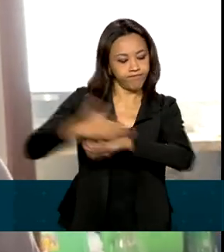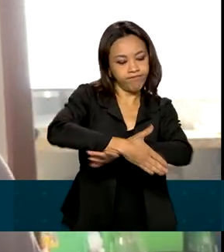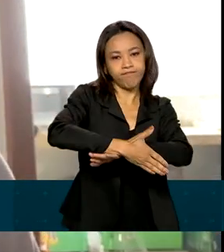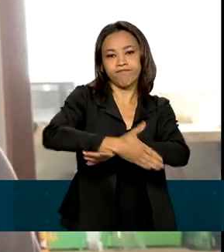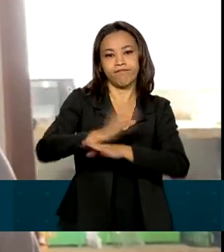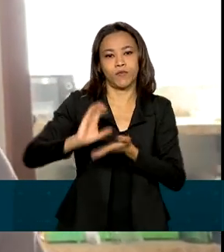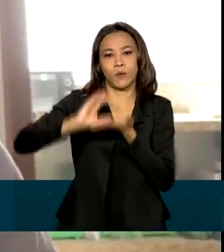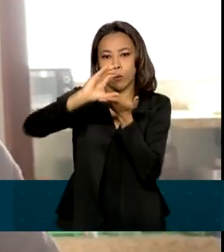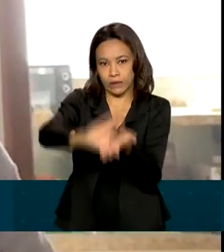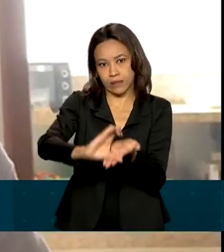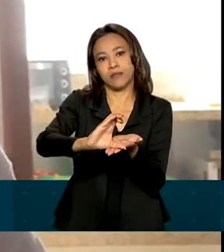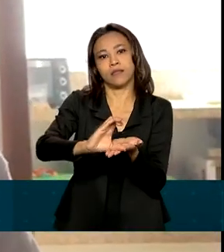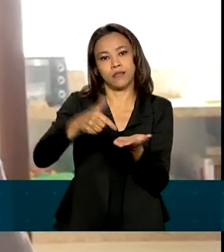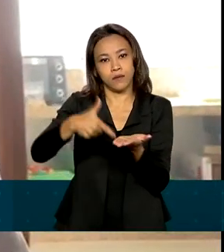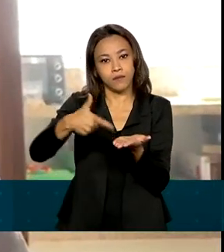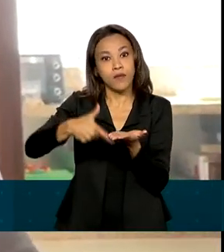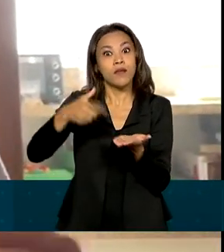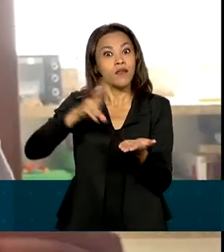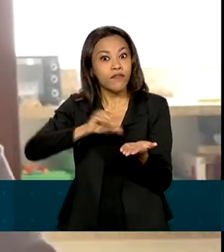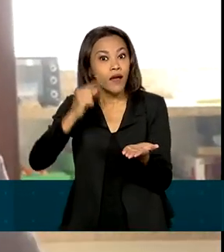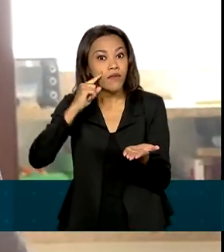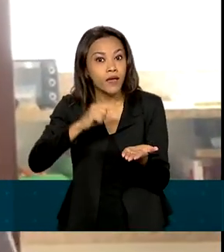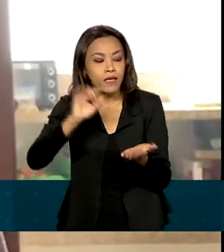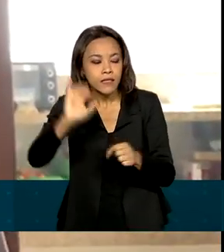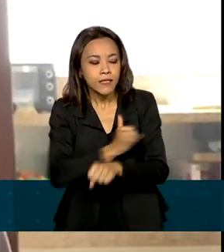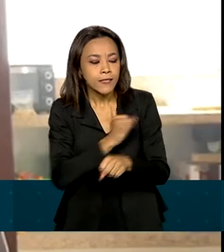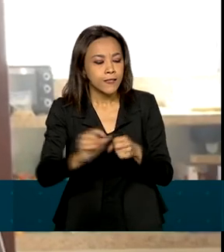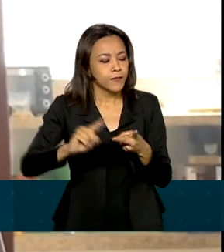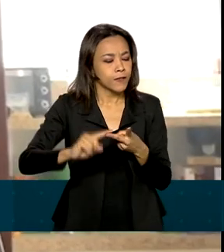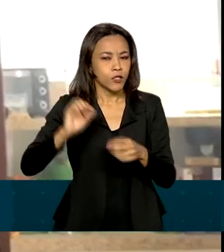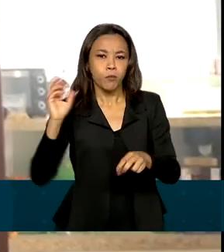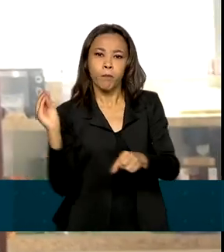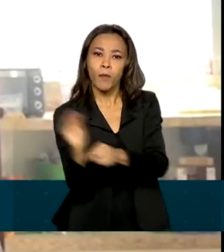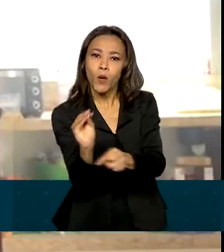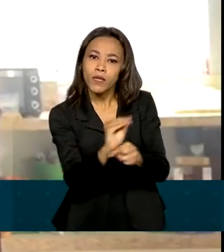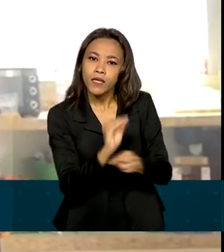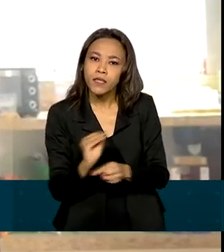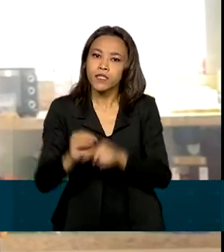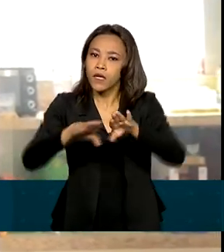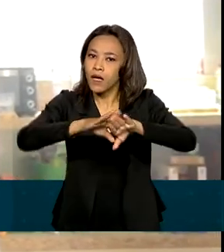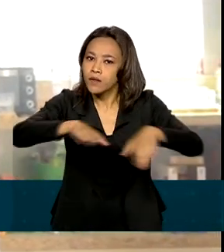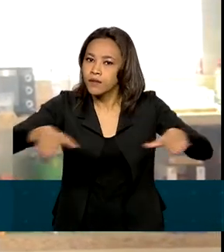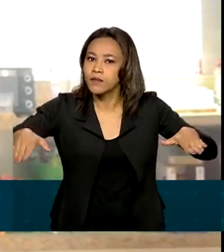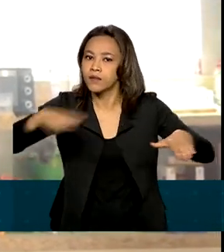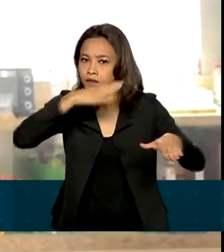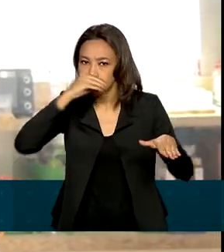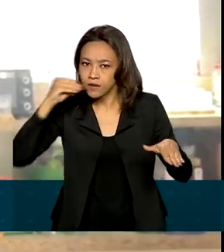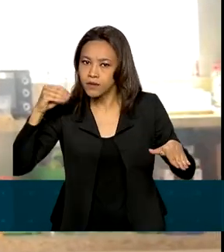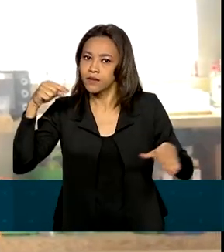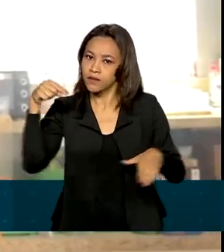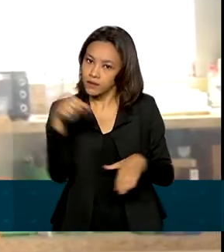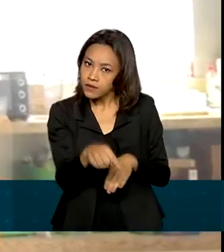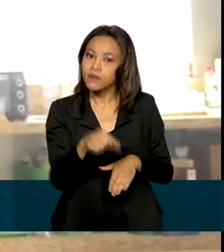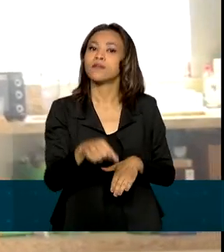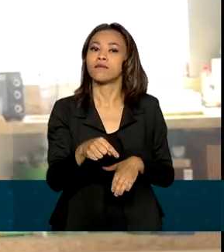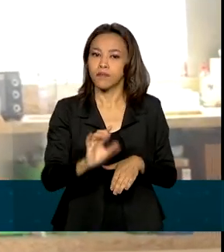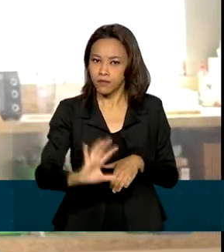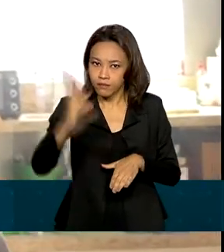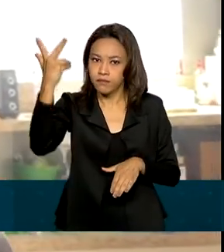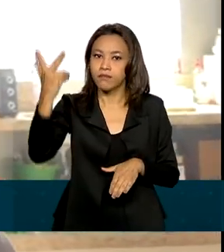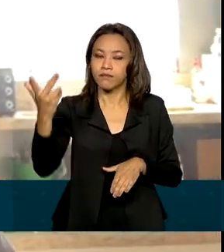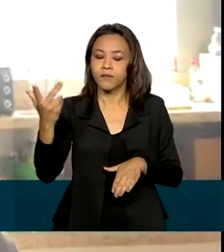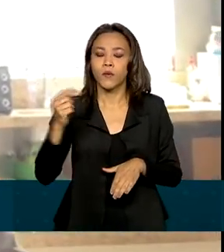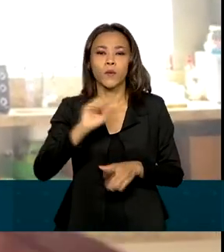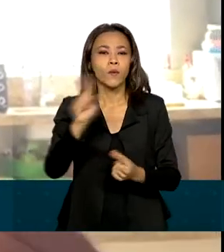Conselho Tutelar, que vai aplicar medidas de proteção para aquele caso, daquela criança e daquele adolescente,